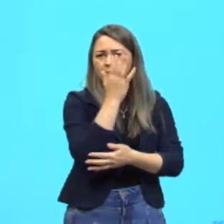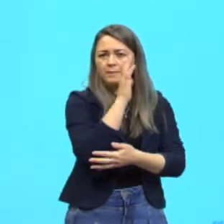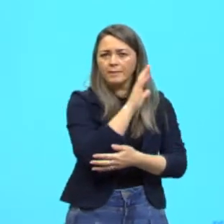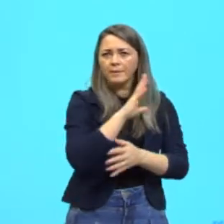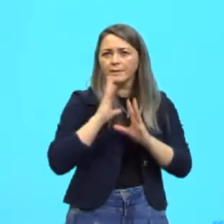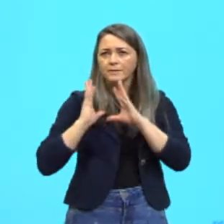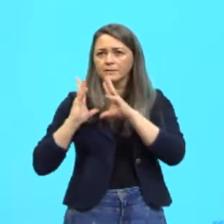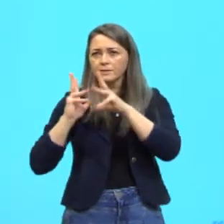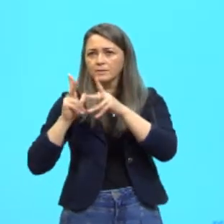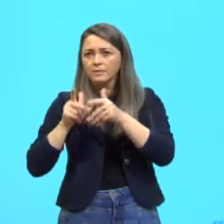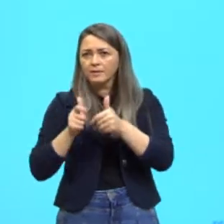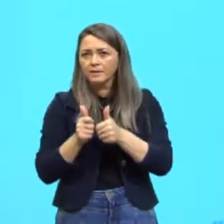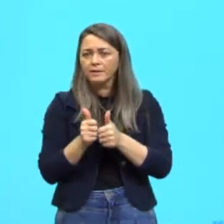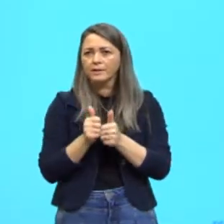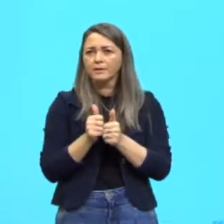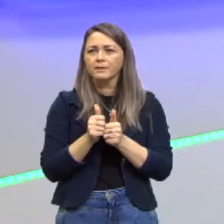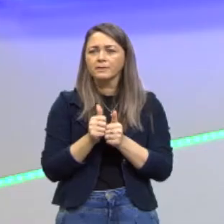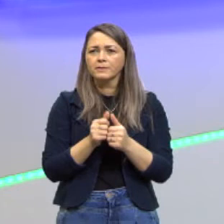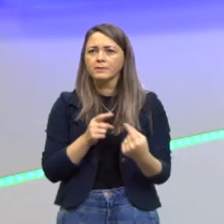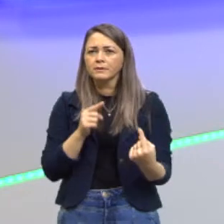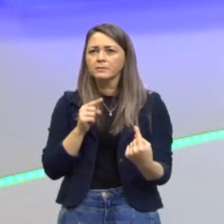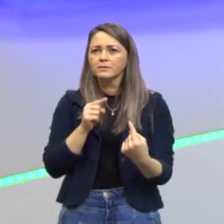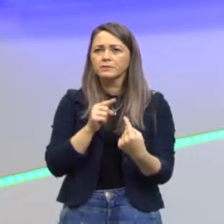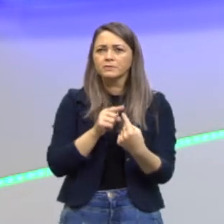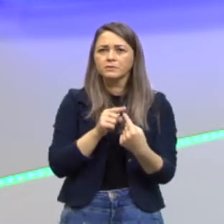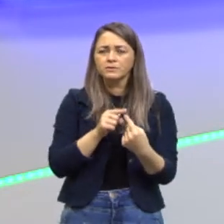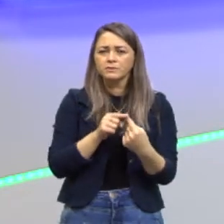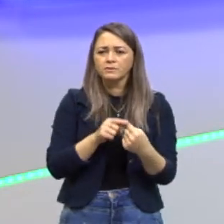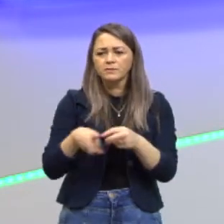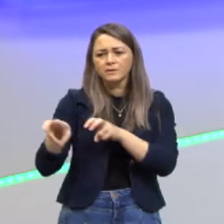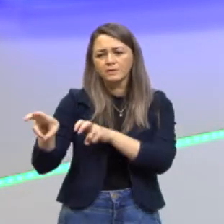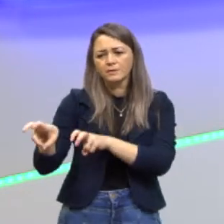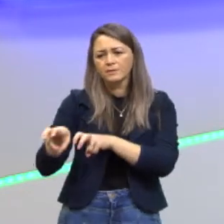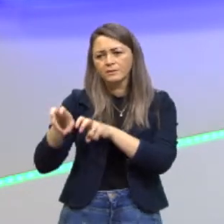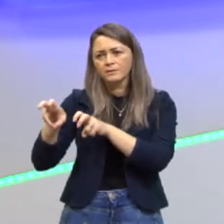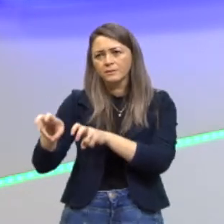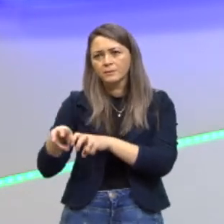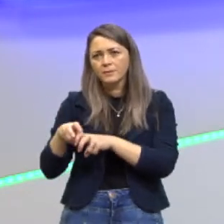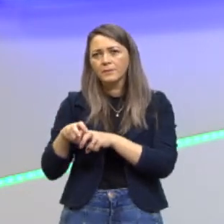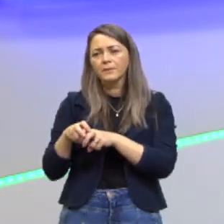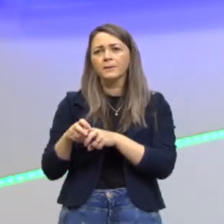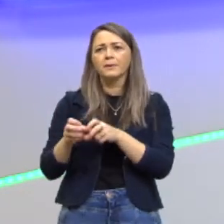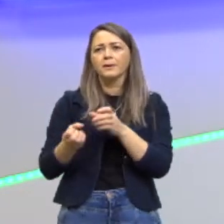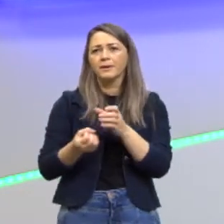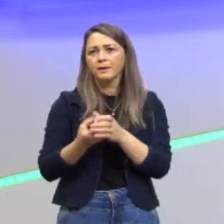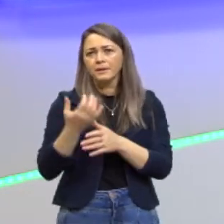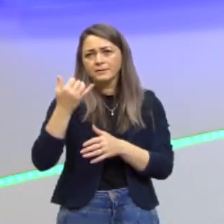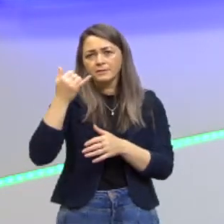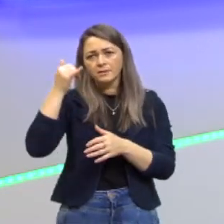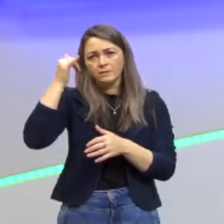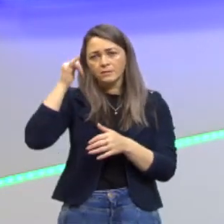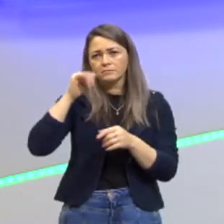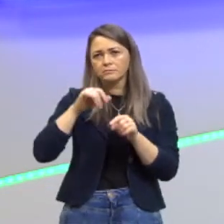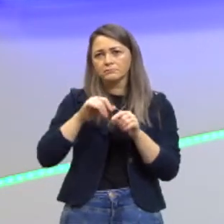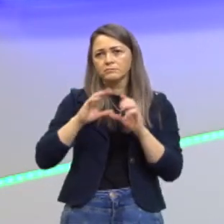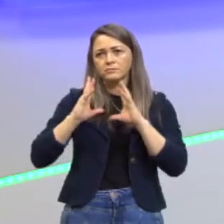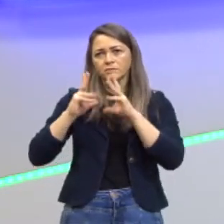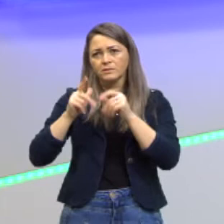animais, né? Com fins aí para agricultura e pecuária, por questões de